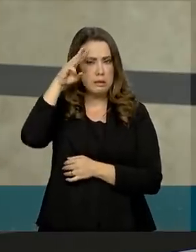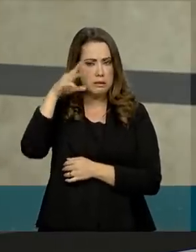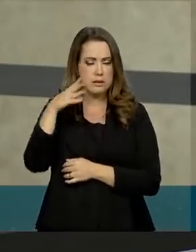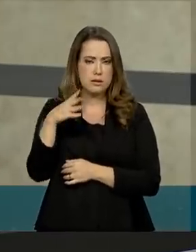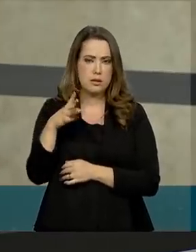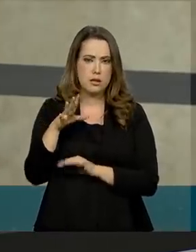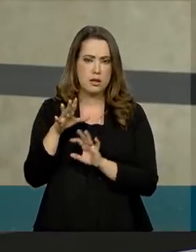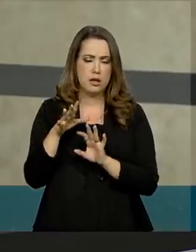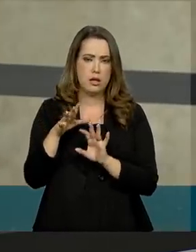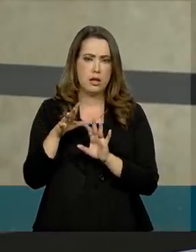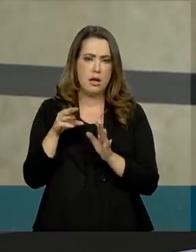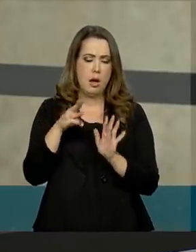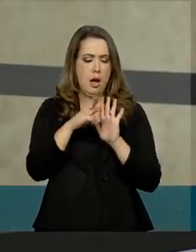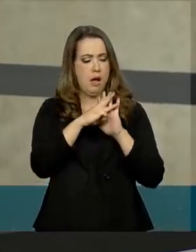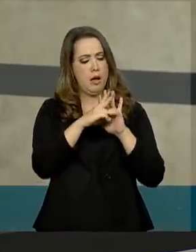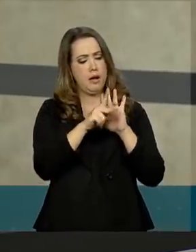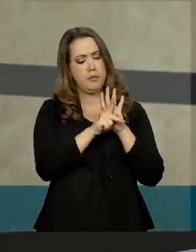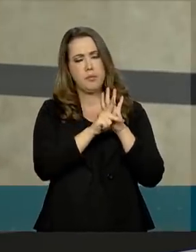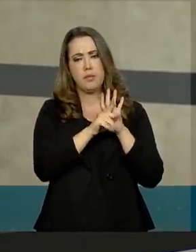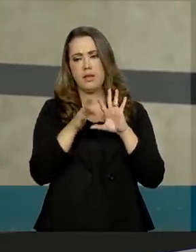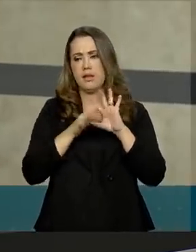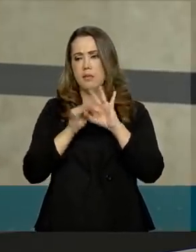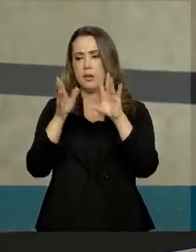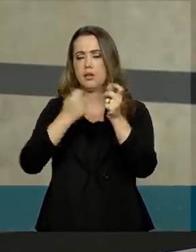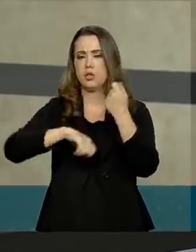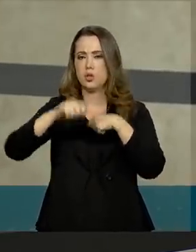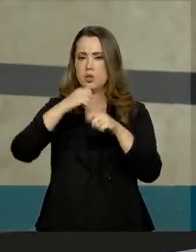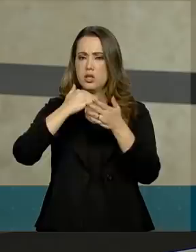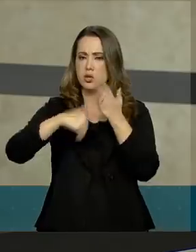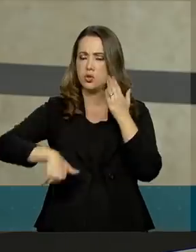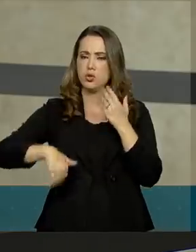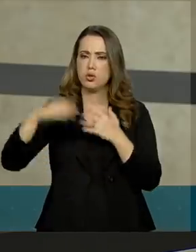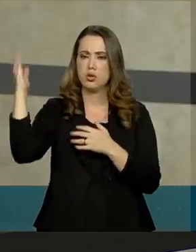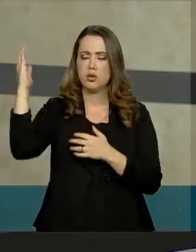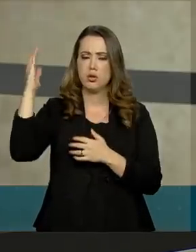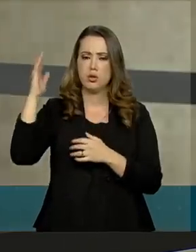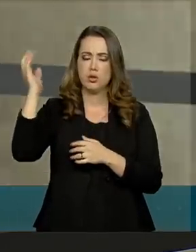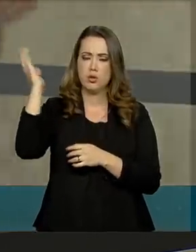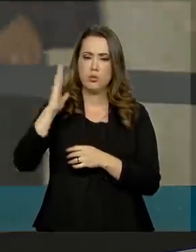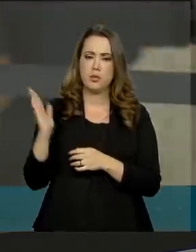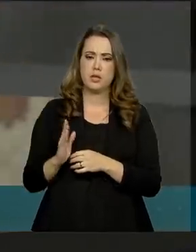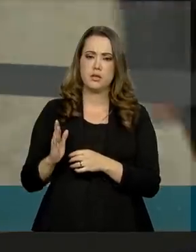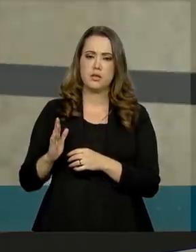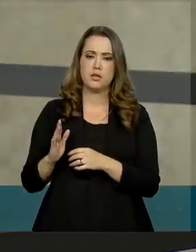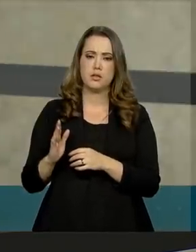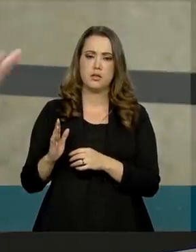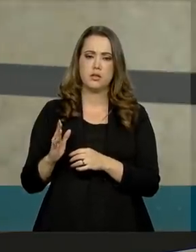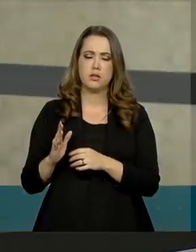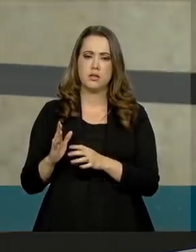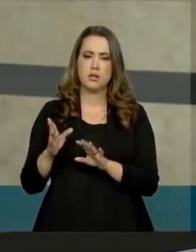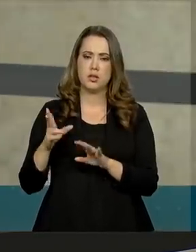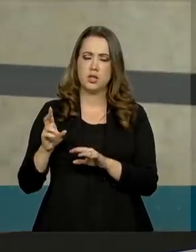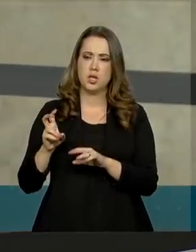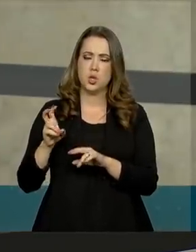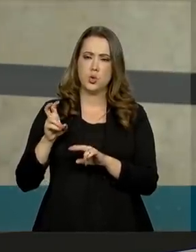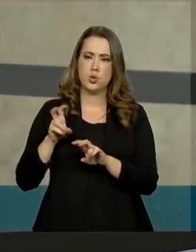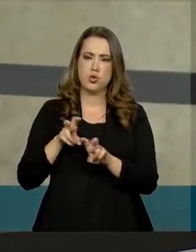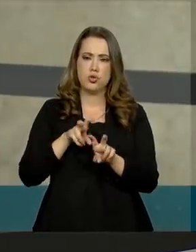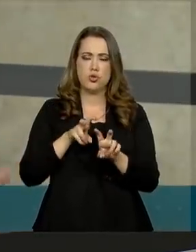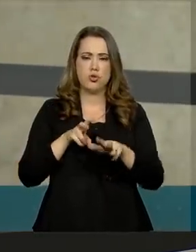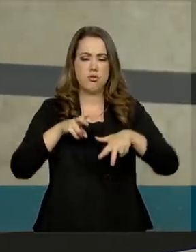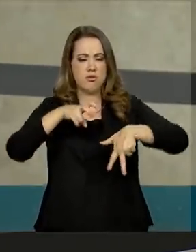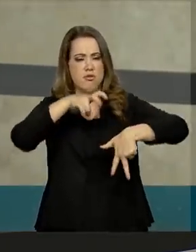Liberdade Econômica, a que vai retirar o Estado do cangote do cidadão, nas palavras do presidente.